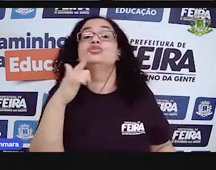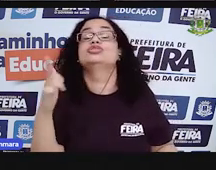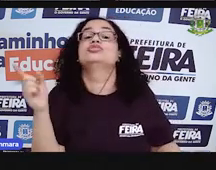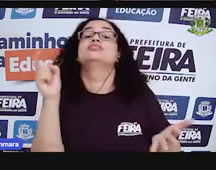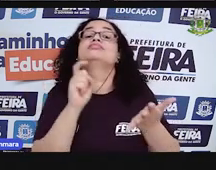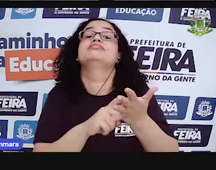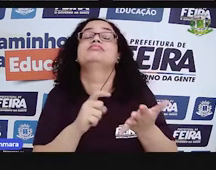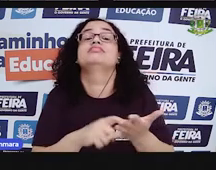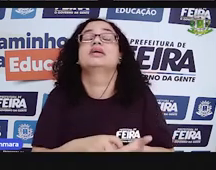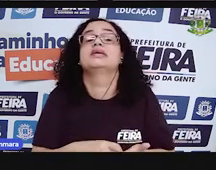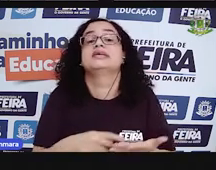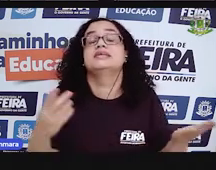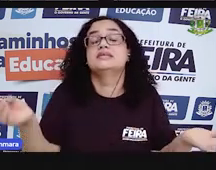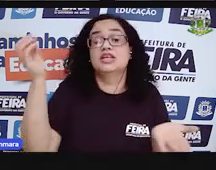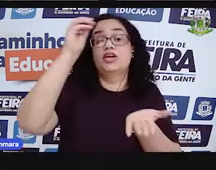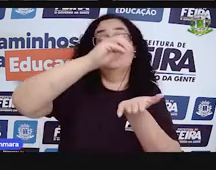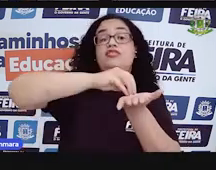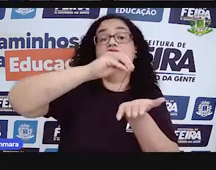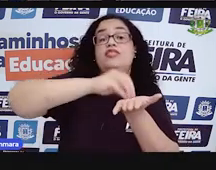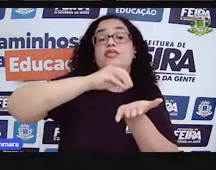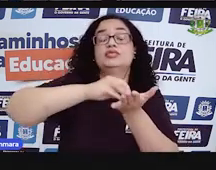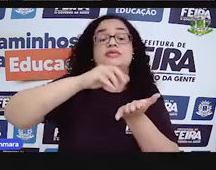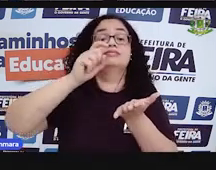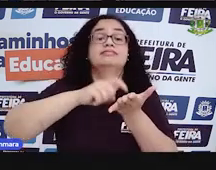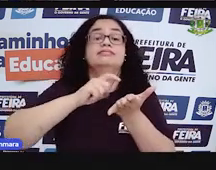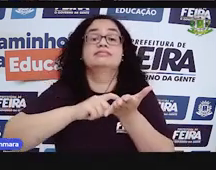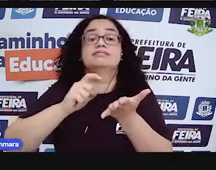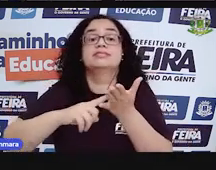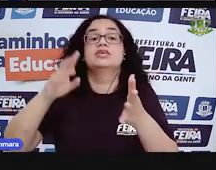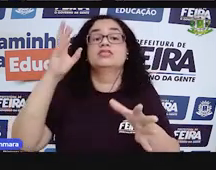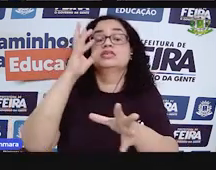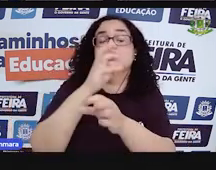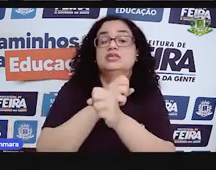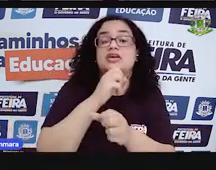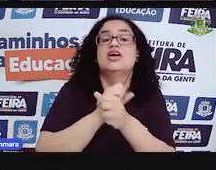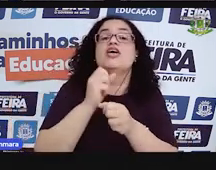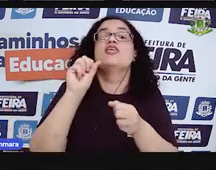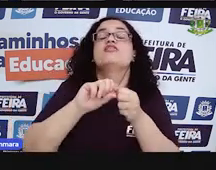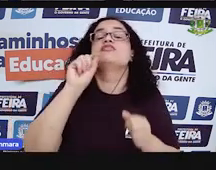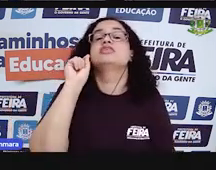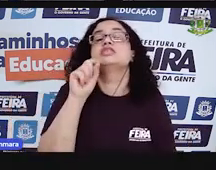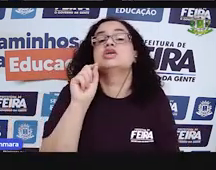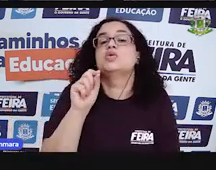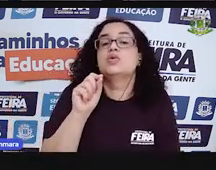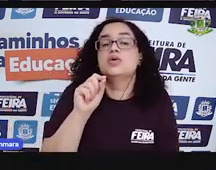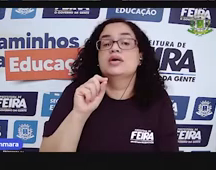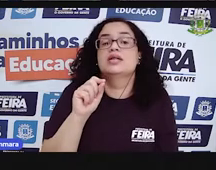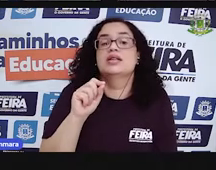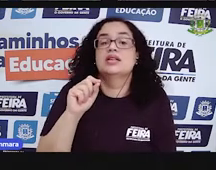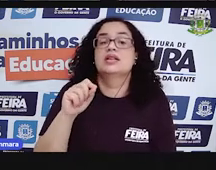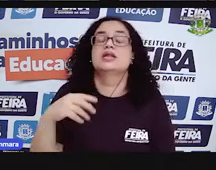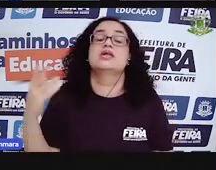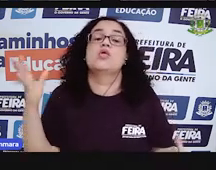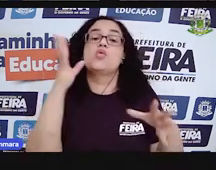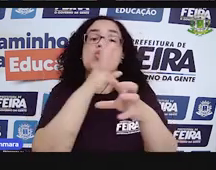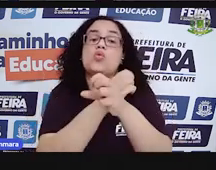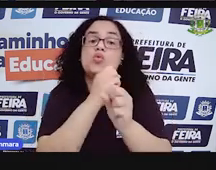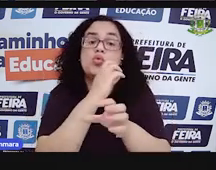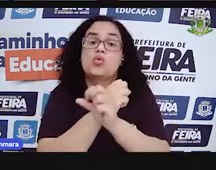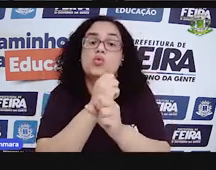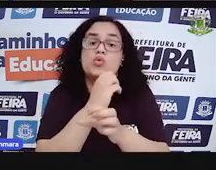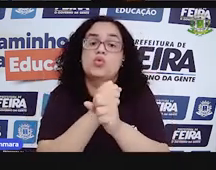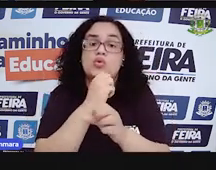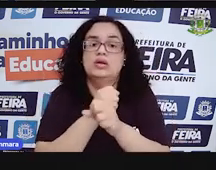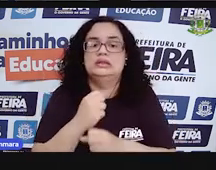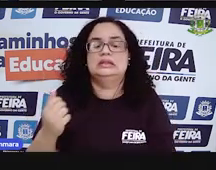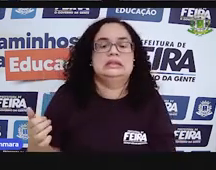E se faltar a calculadora para fazer essa conta, professor? Faz o quê? Se eu não tiver ali naquele momento com a calculadora, a